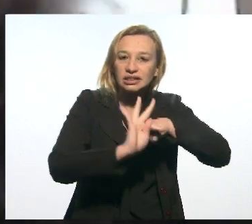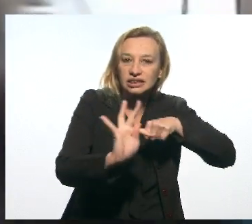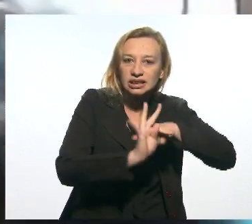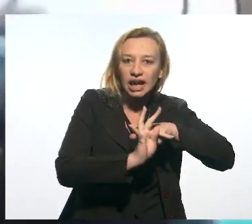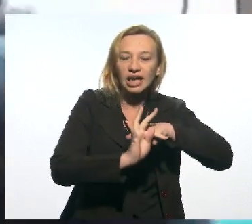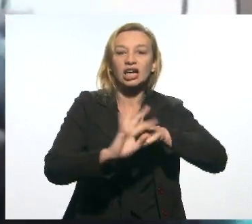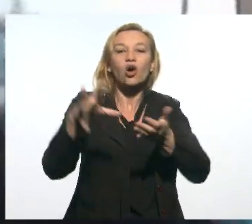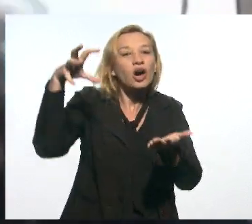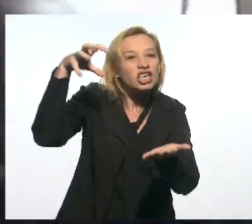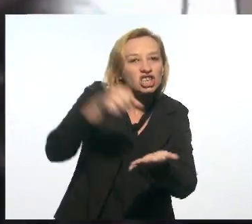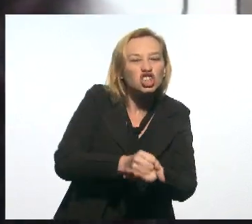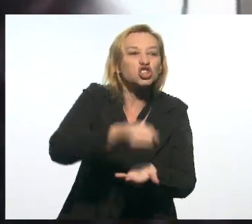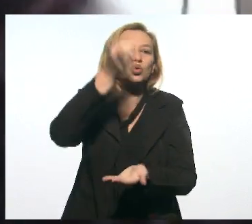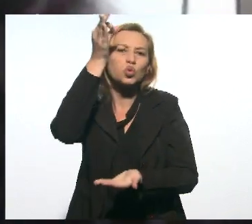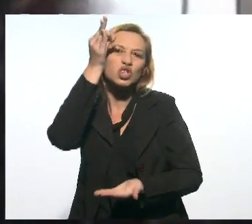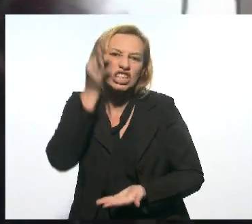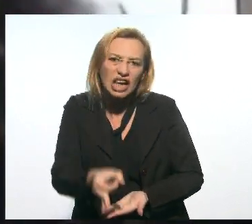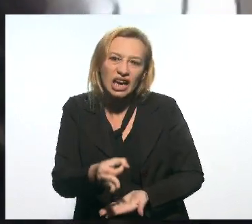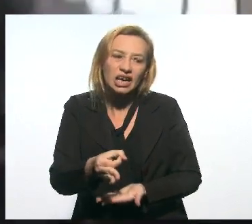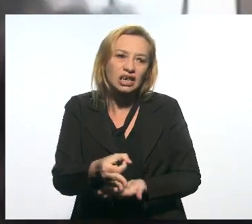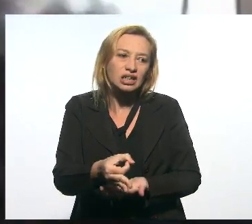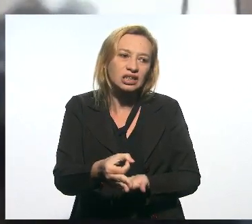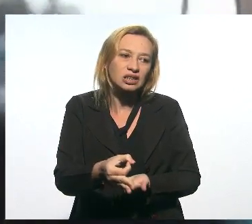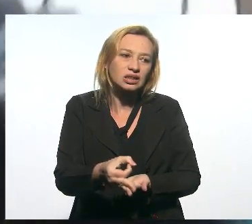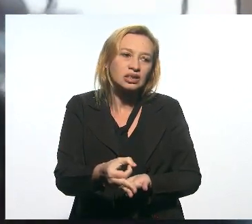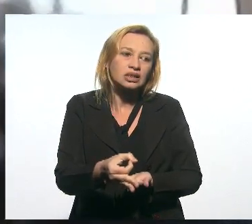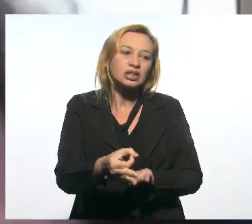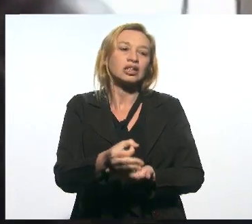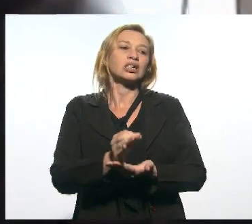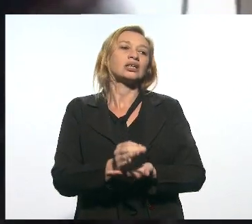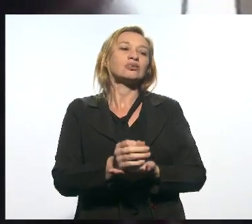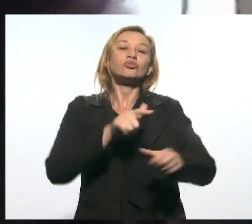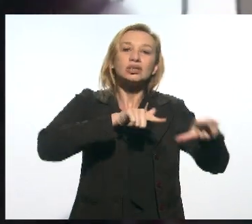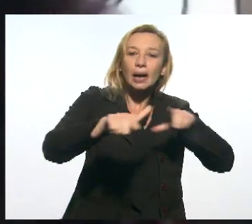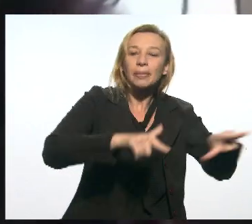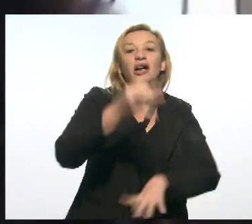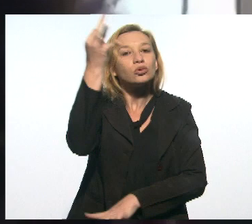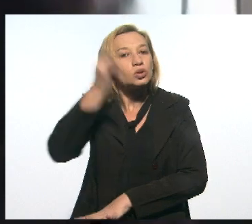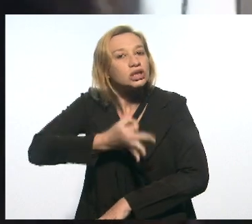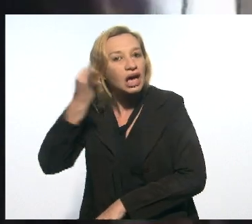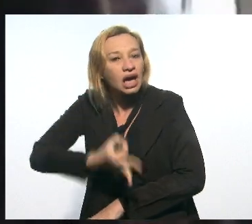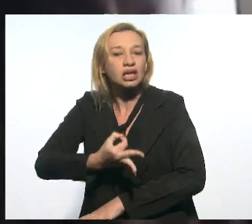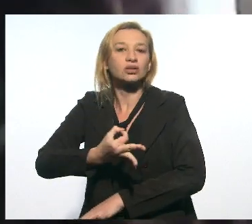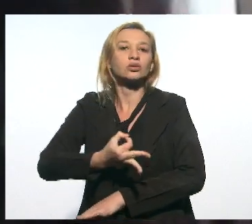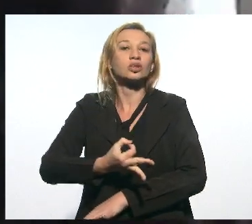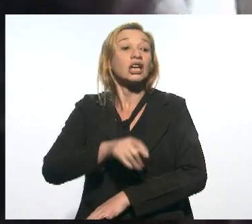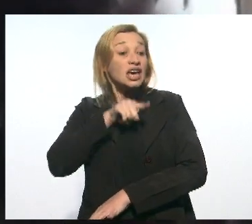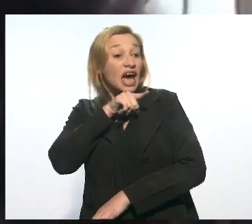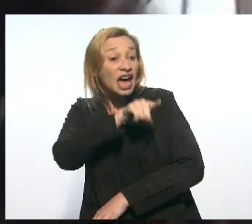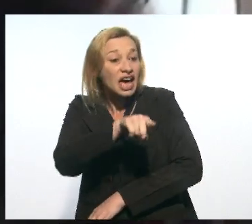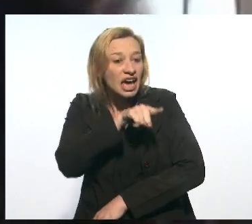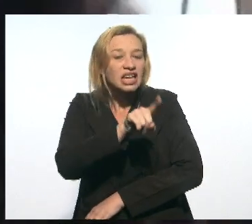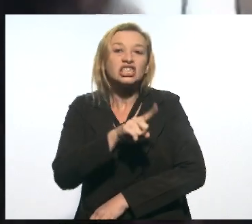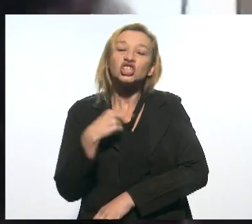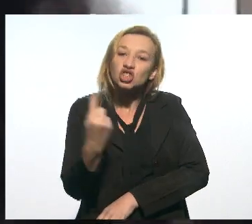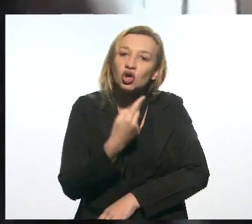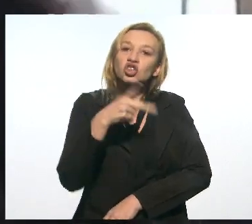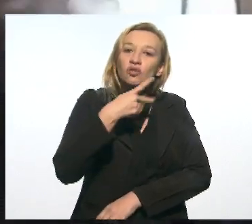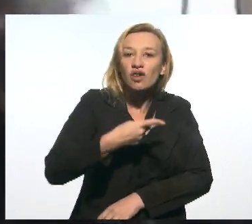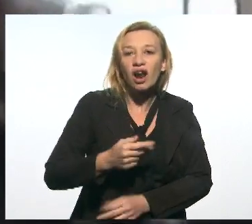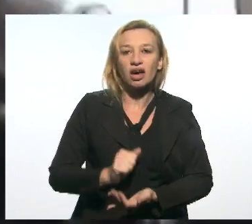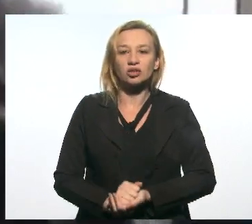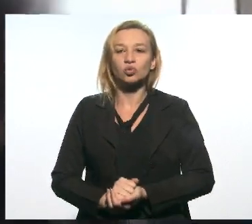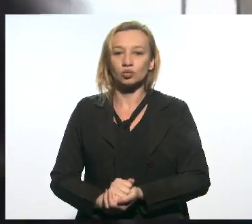registro correto, as intervenções corretas. E é desses que nós estamos falando.